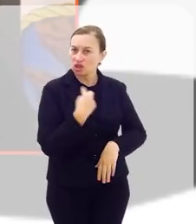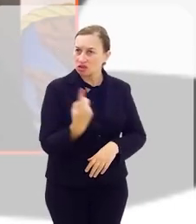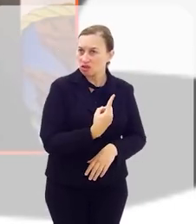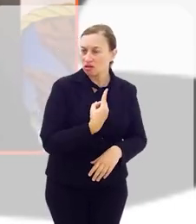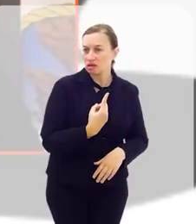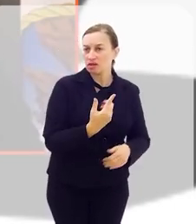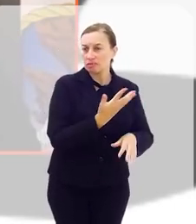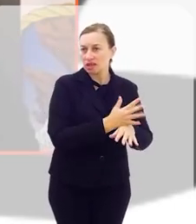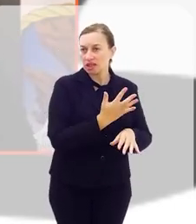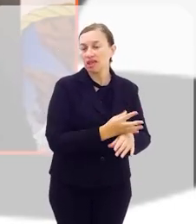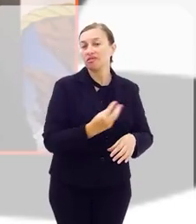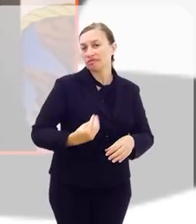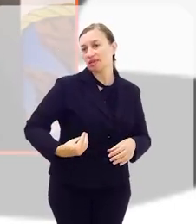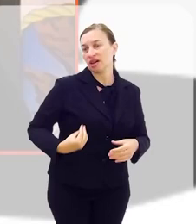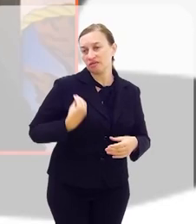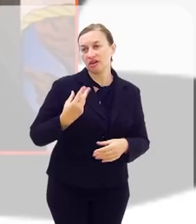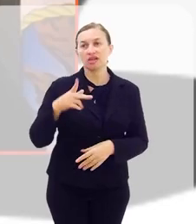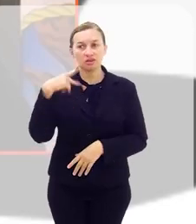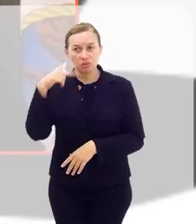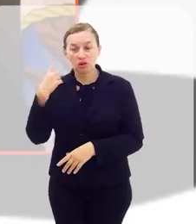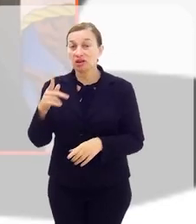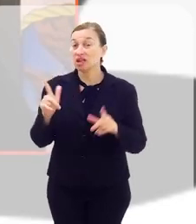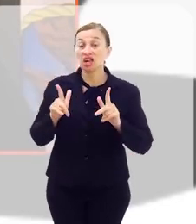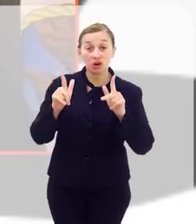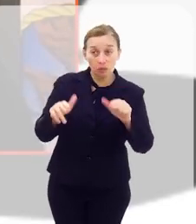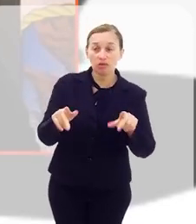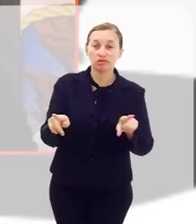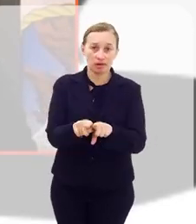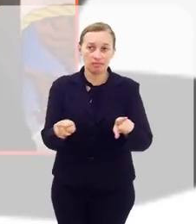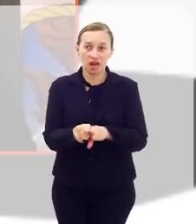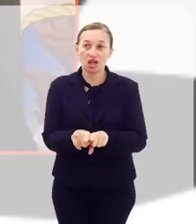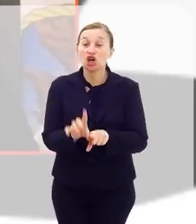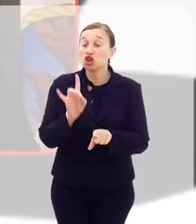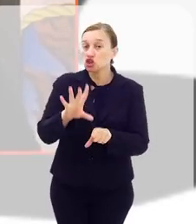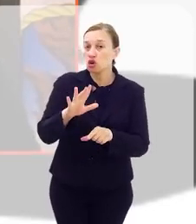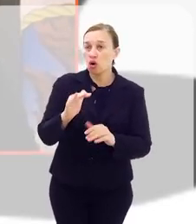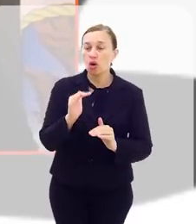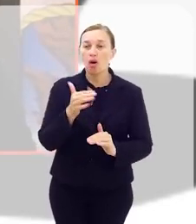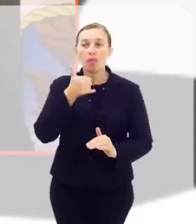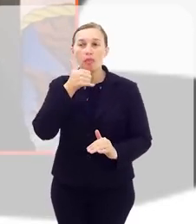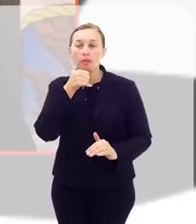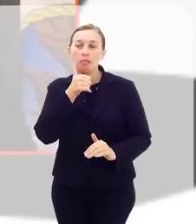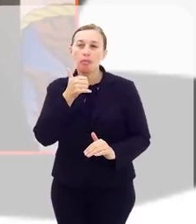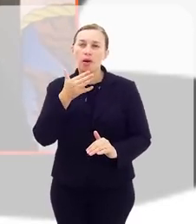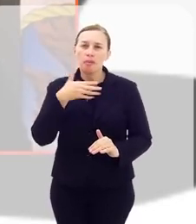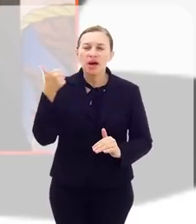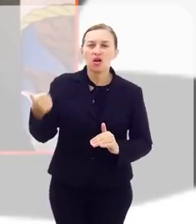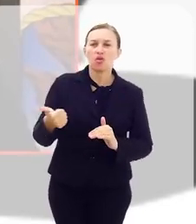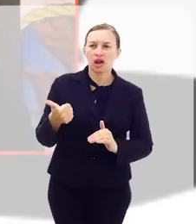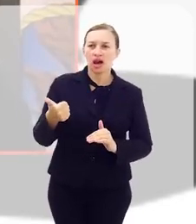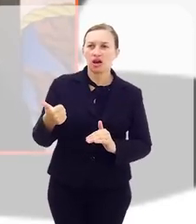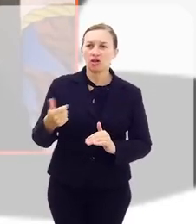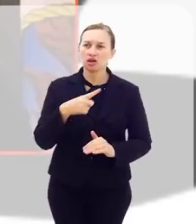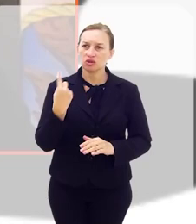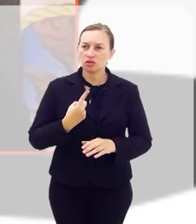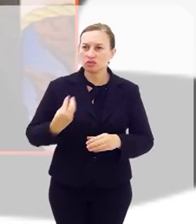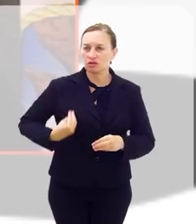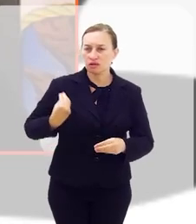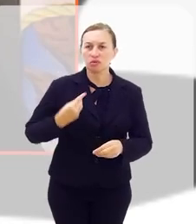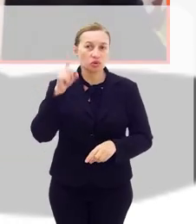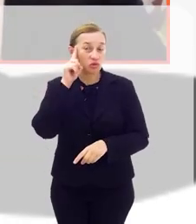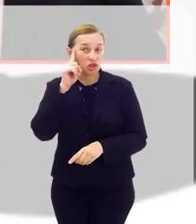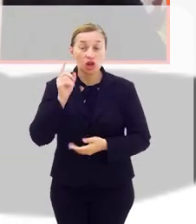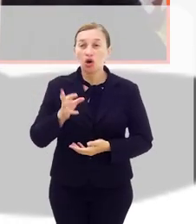praticamos. E na vida pública, não tem sido diferente. Então, isso só foi aprimorar uma coisa que a gente carrega no nosso dia a dia.